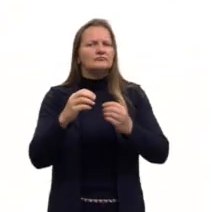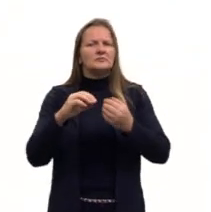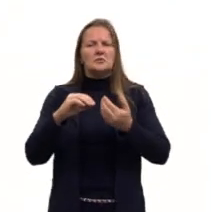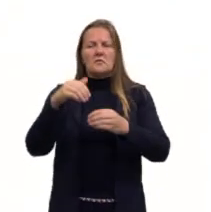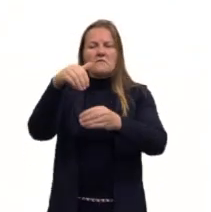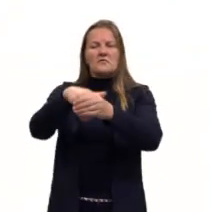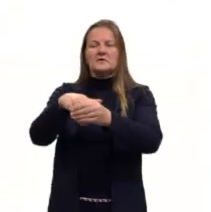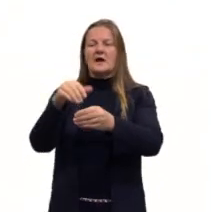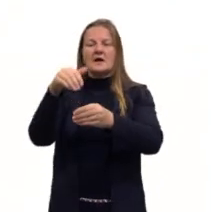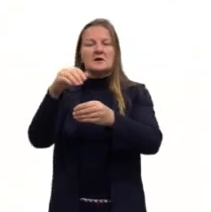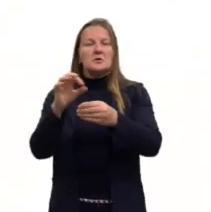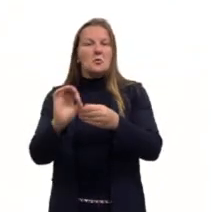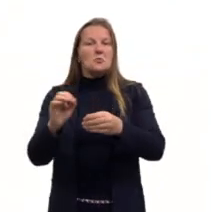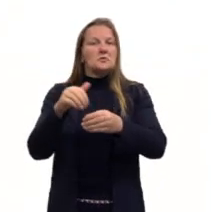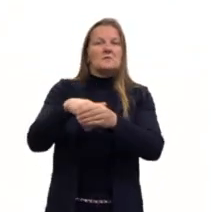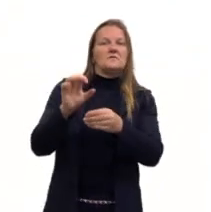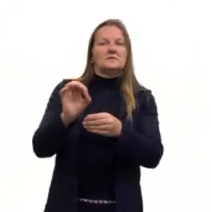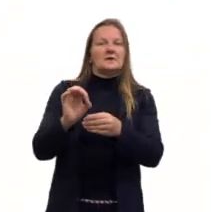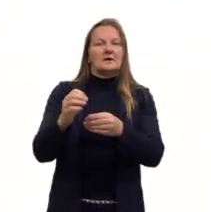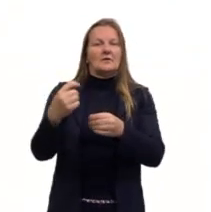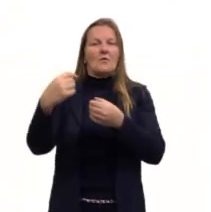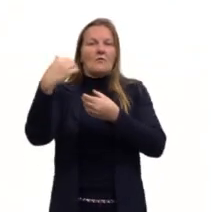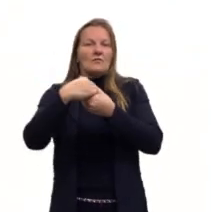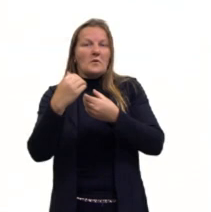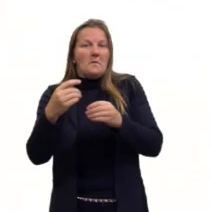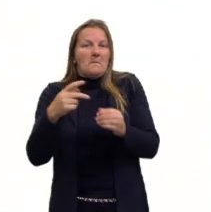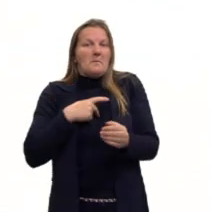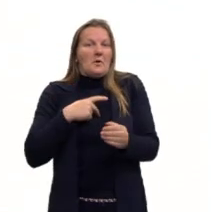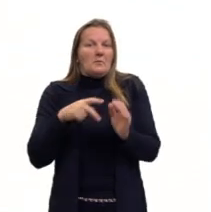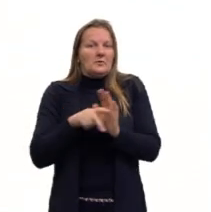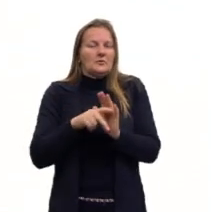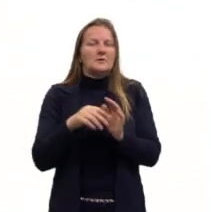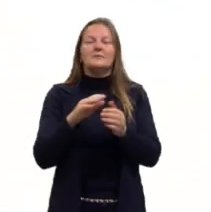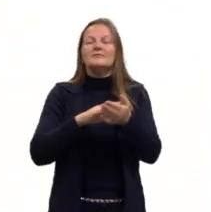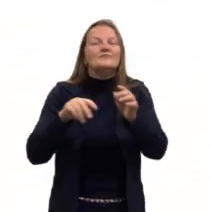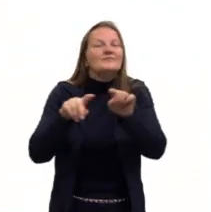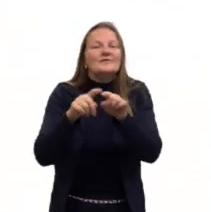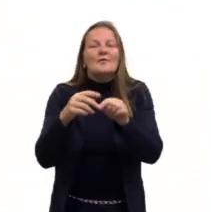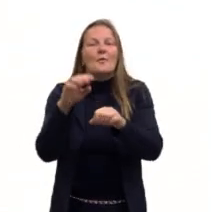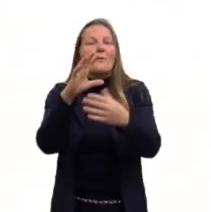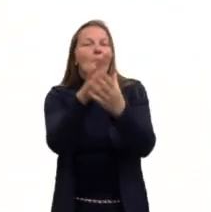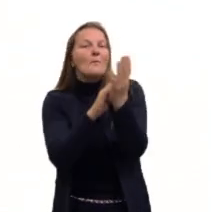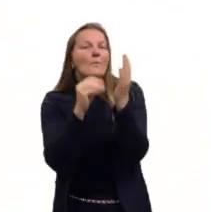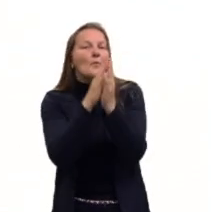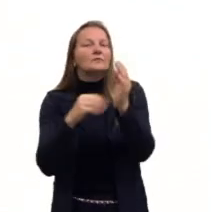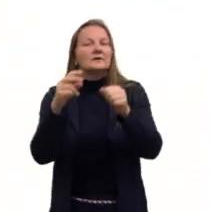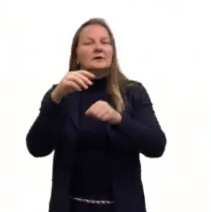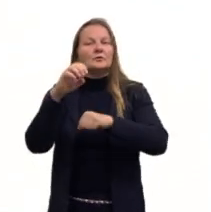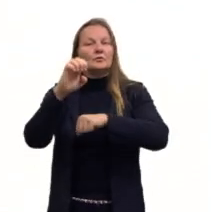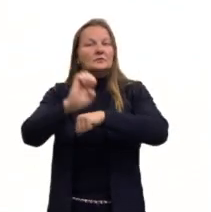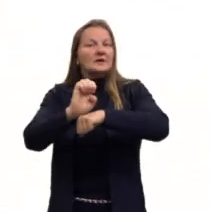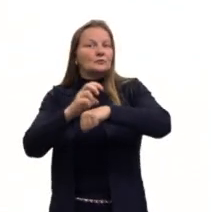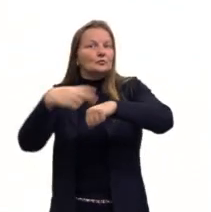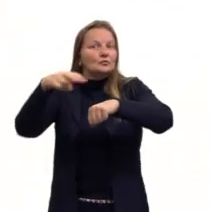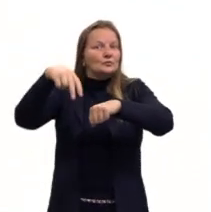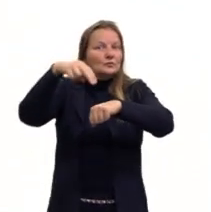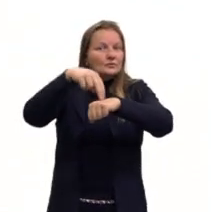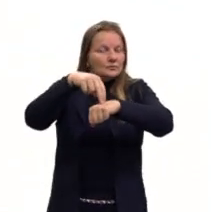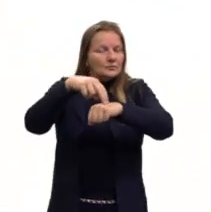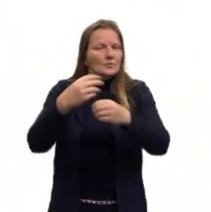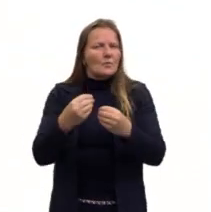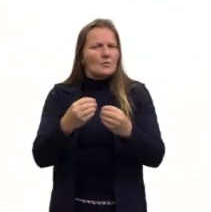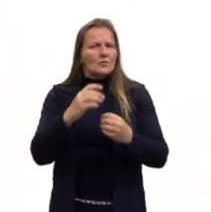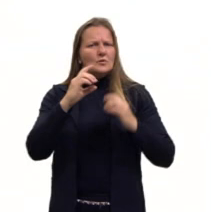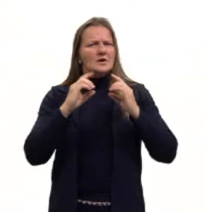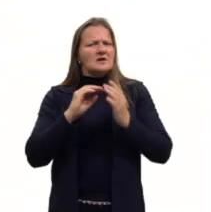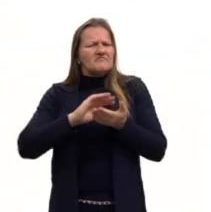votar e ser votado. Furto do modelo do Estado Nacional das revoluções burguesas e da negação da